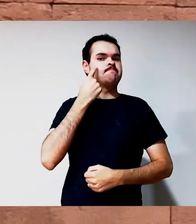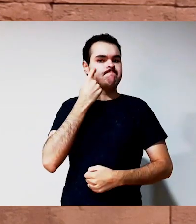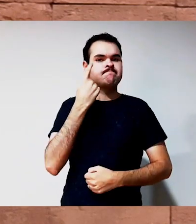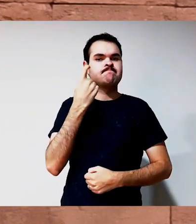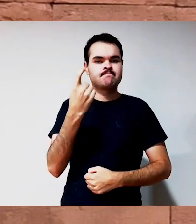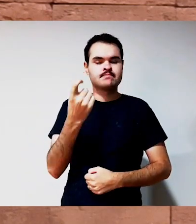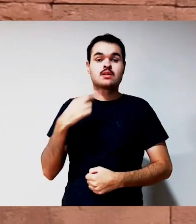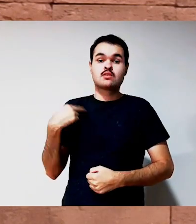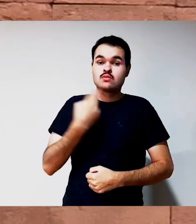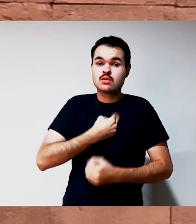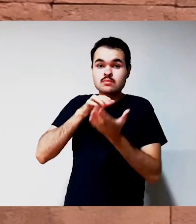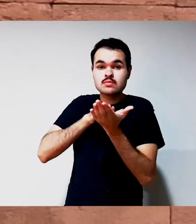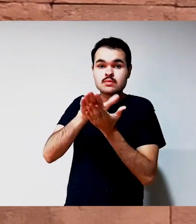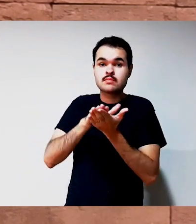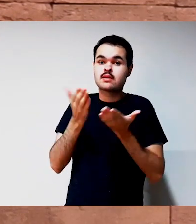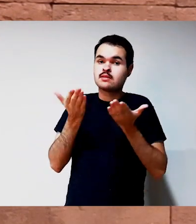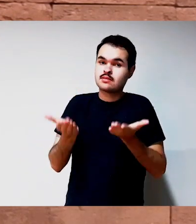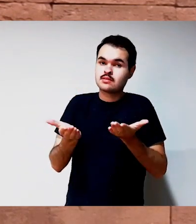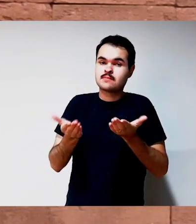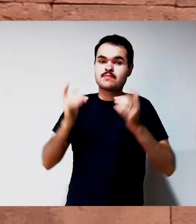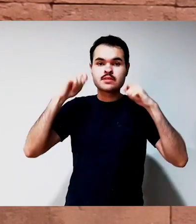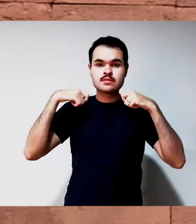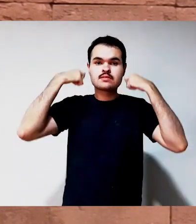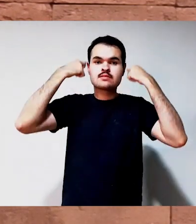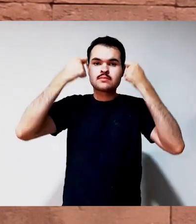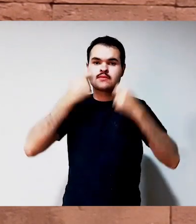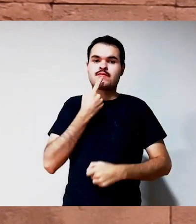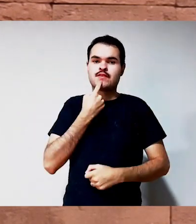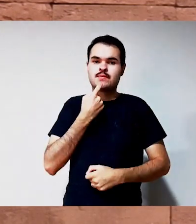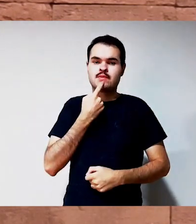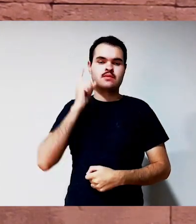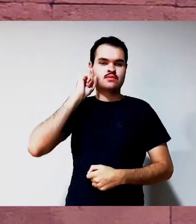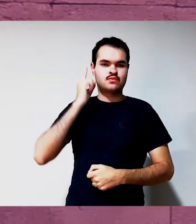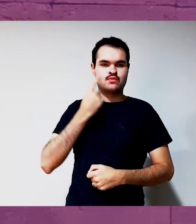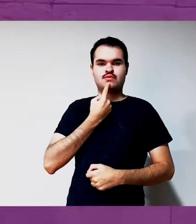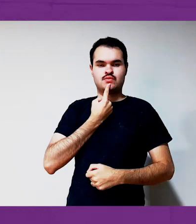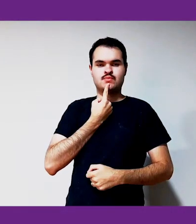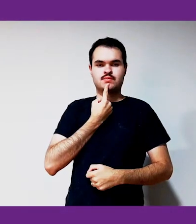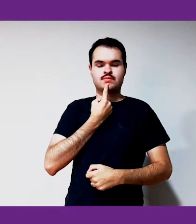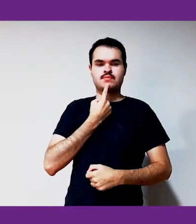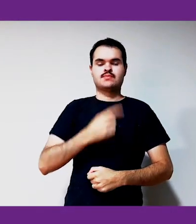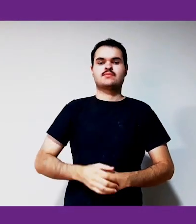Libra super interessante que nós publicamos é a Chapeuzinho Vermelho Surda.